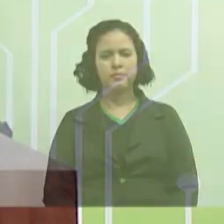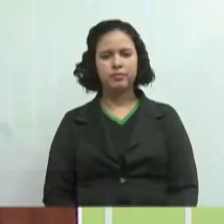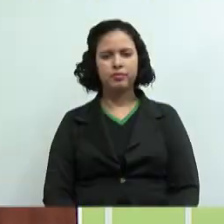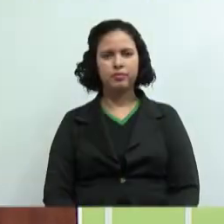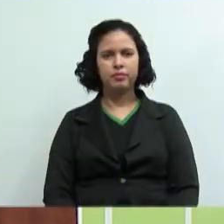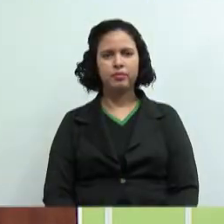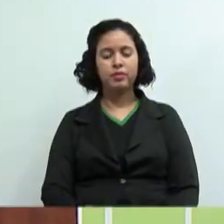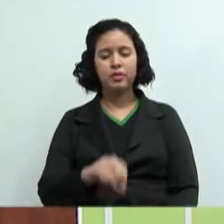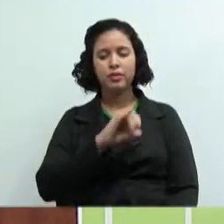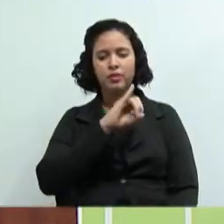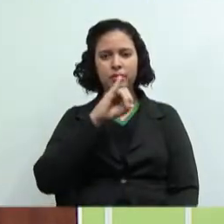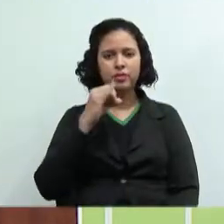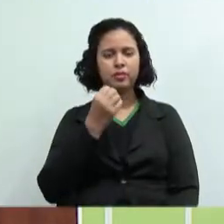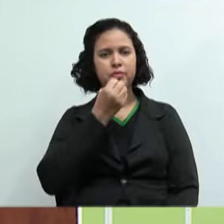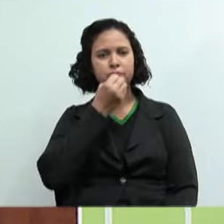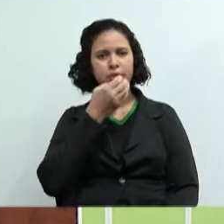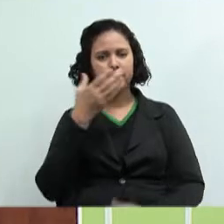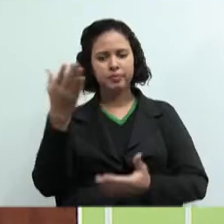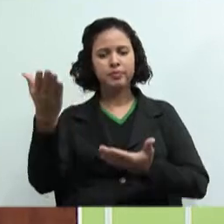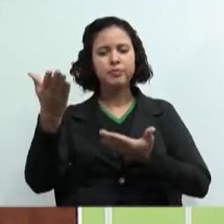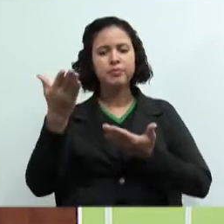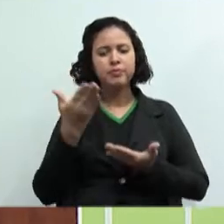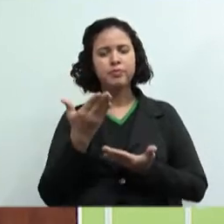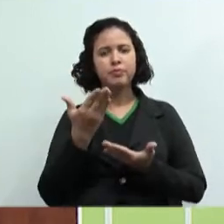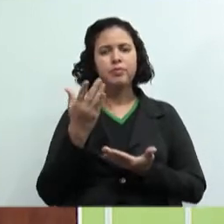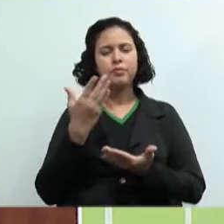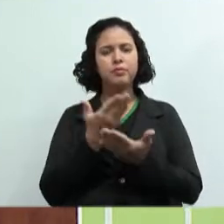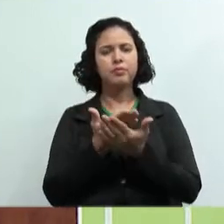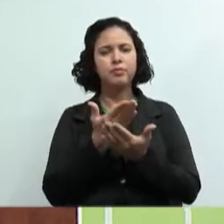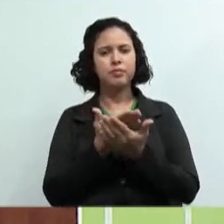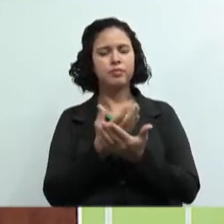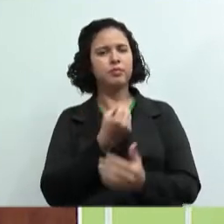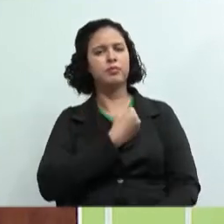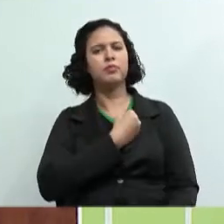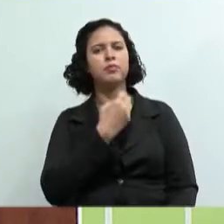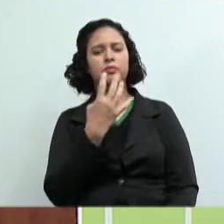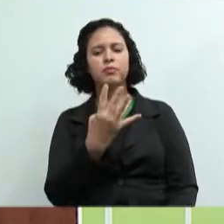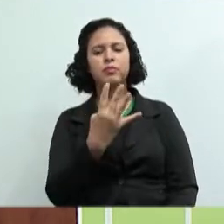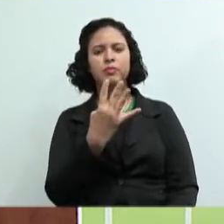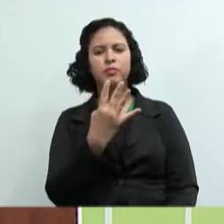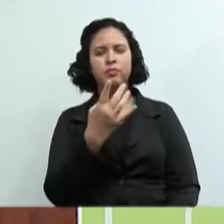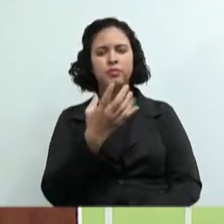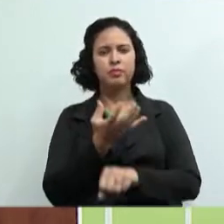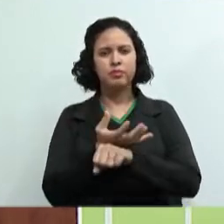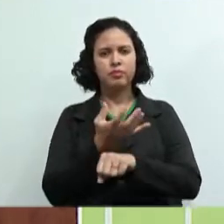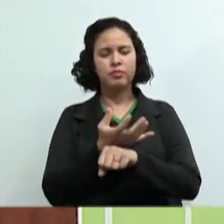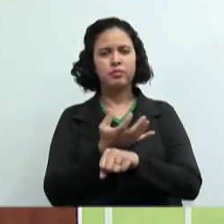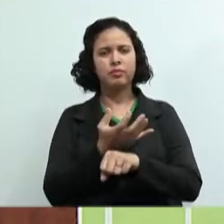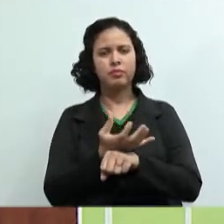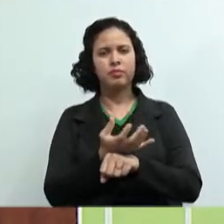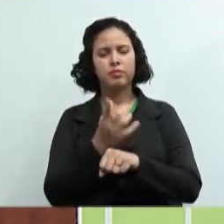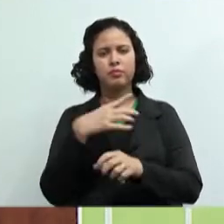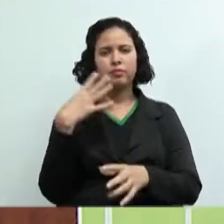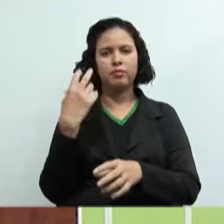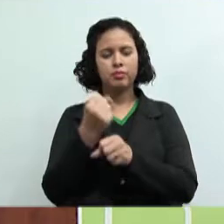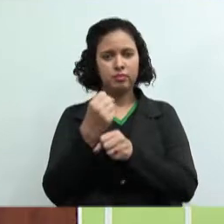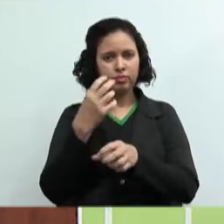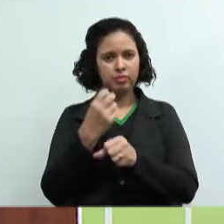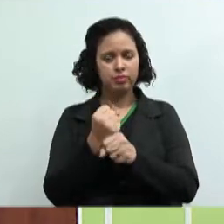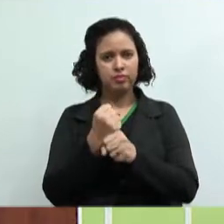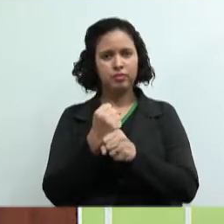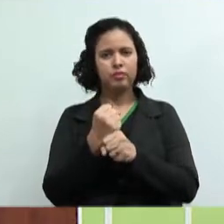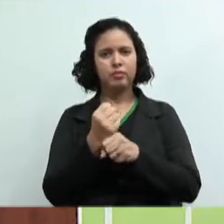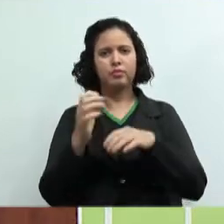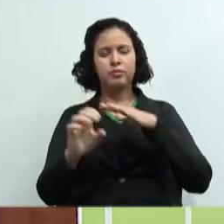Olá, sejam bem-vindos à teleaula de número 4 da disciplina de Contabilidade de